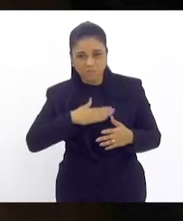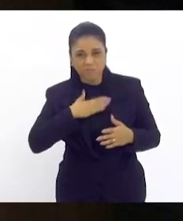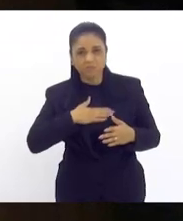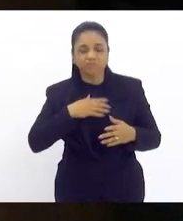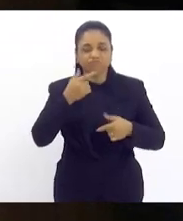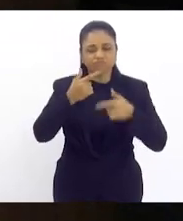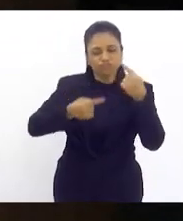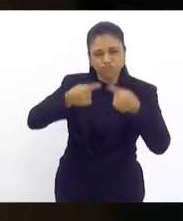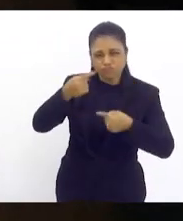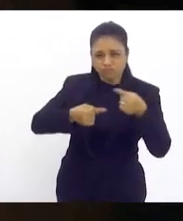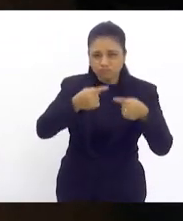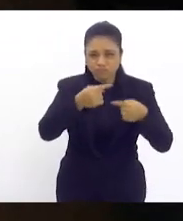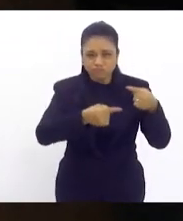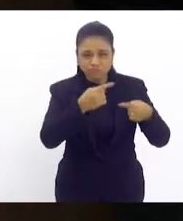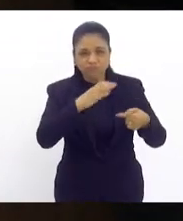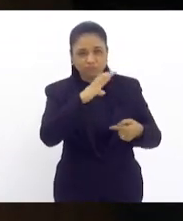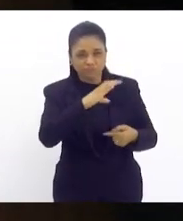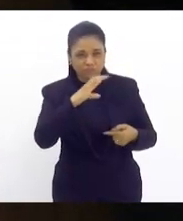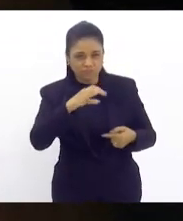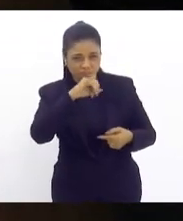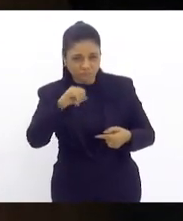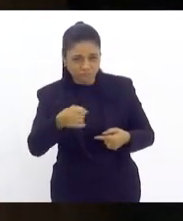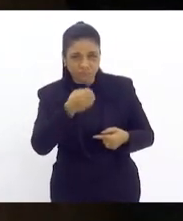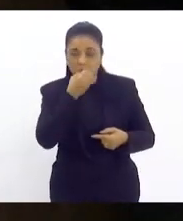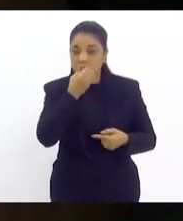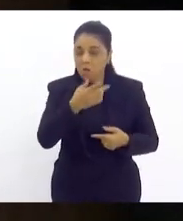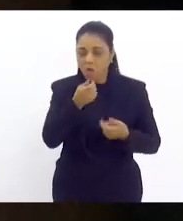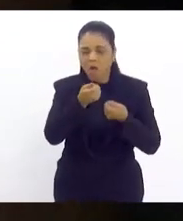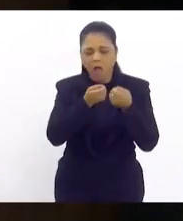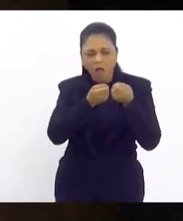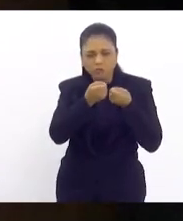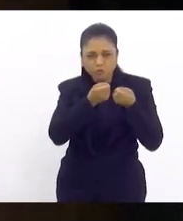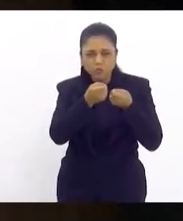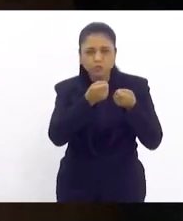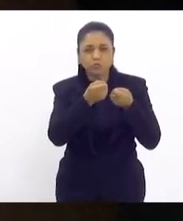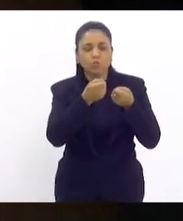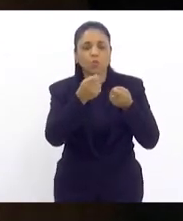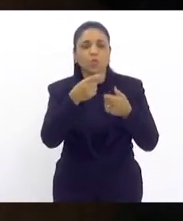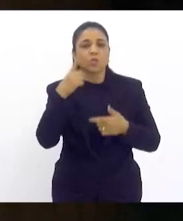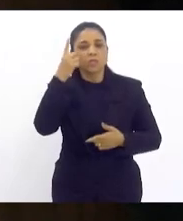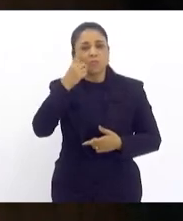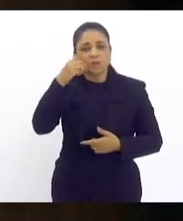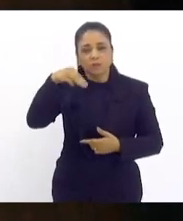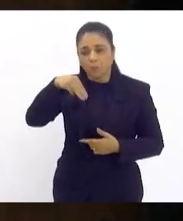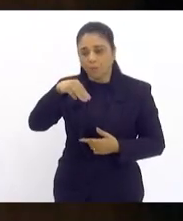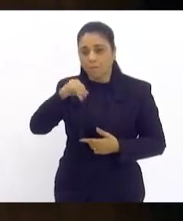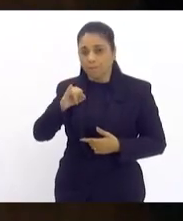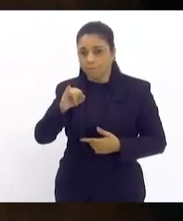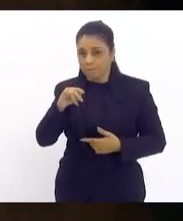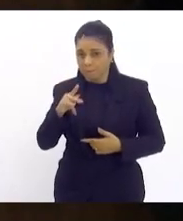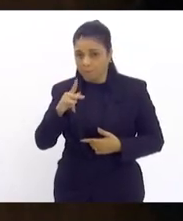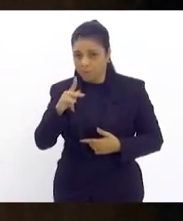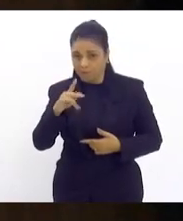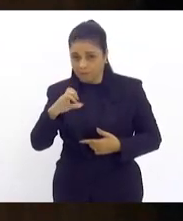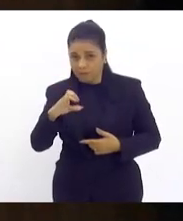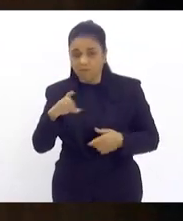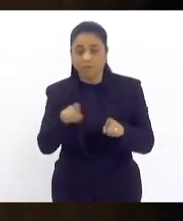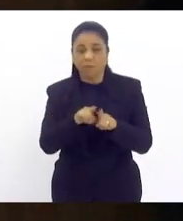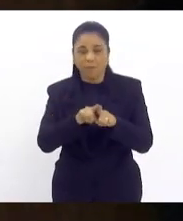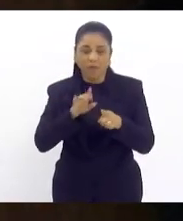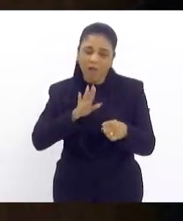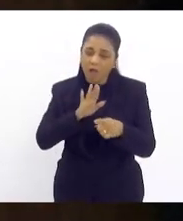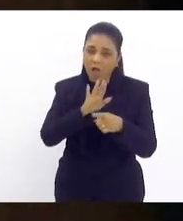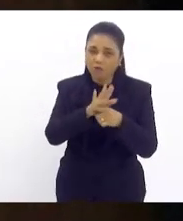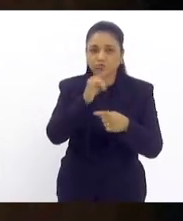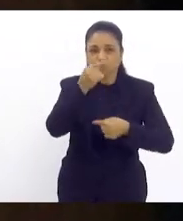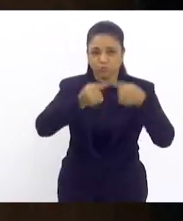muita discussão ali, mas discussão de bom nível, fizemos o ajuste. O deputado Mink colaborou muito nesse processo de discussão. Então, pedi à vossa excelência que